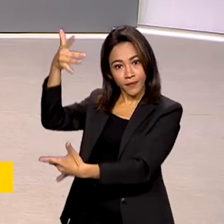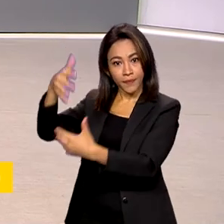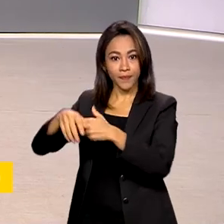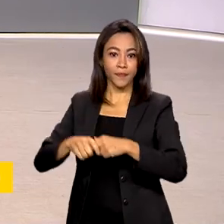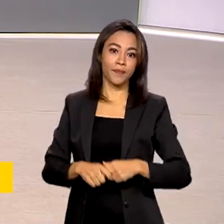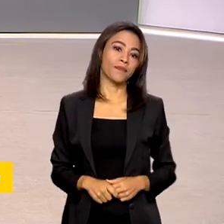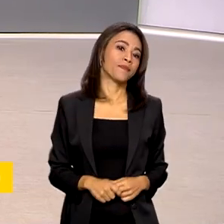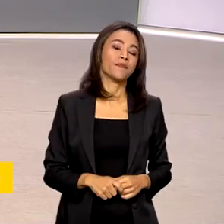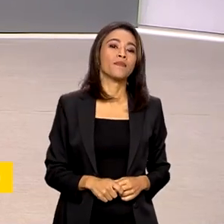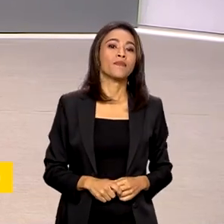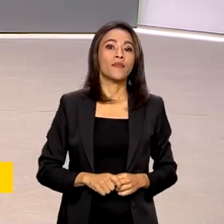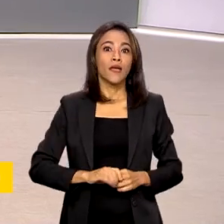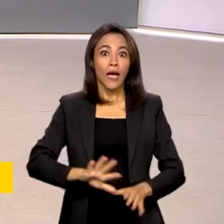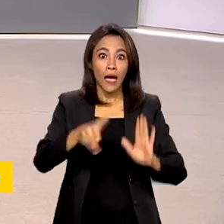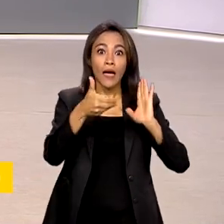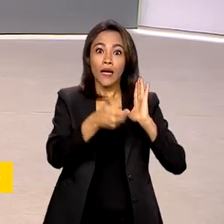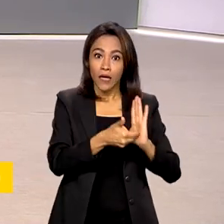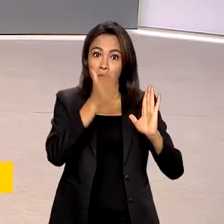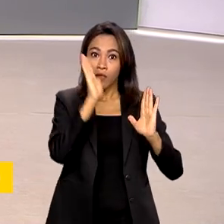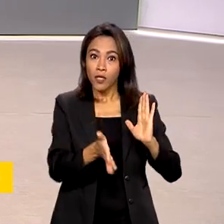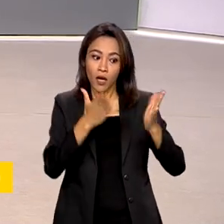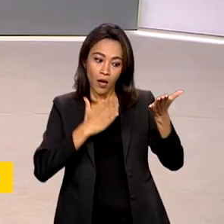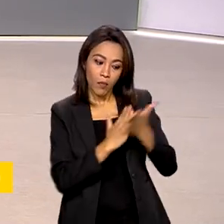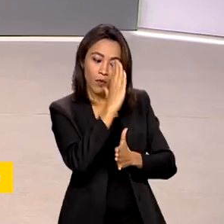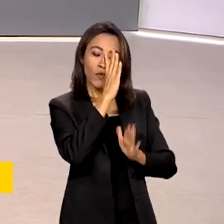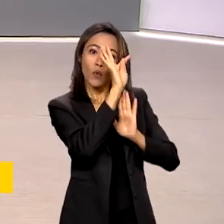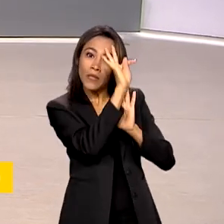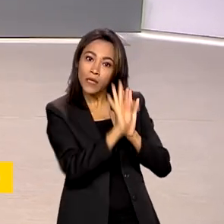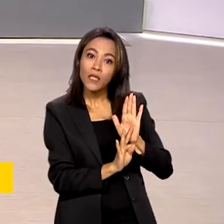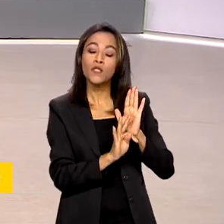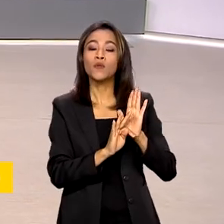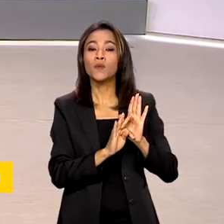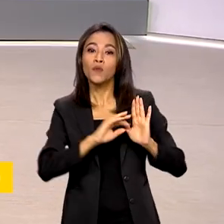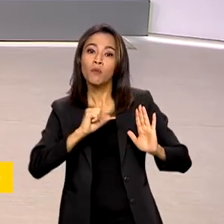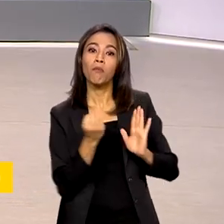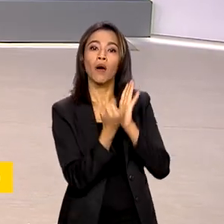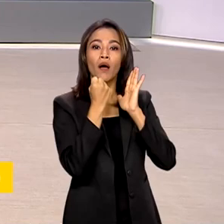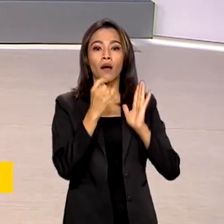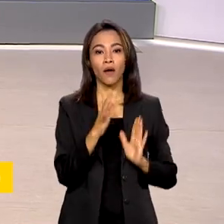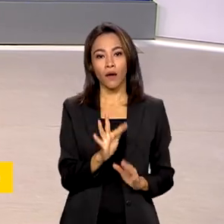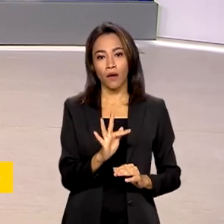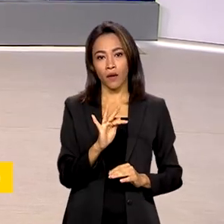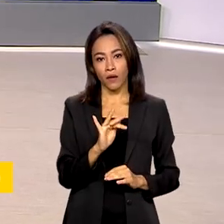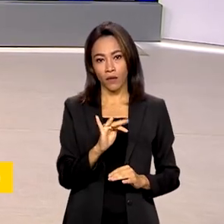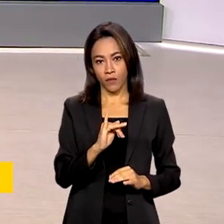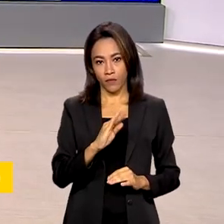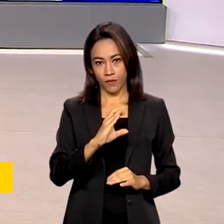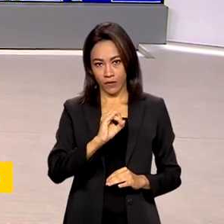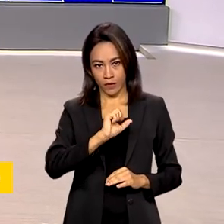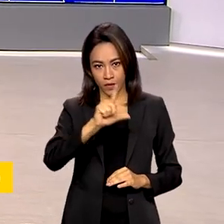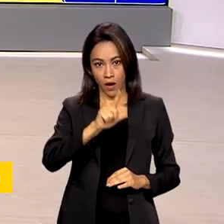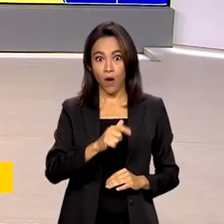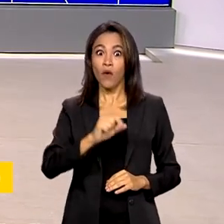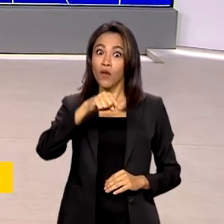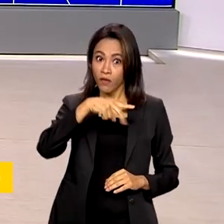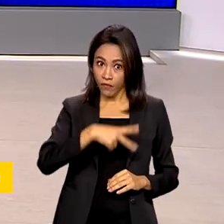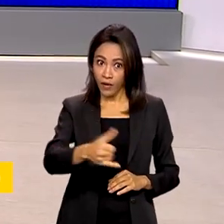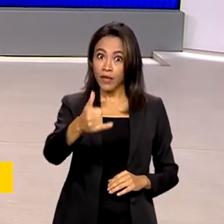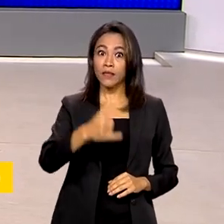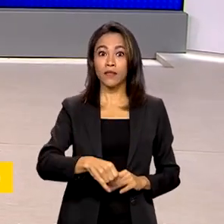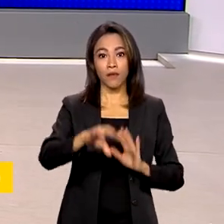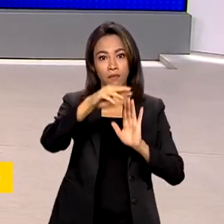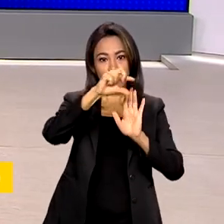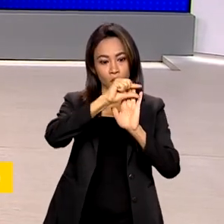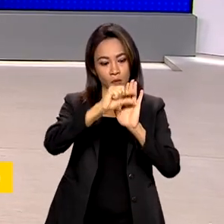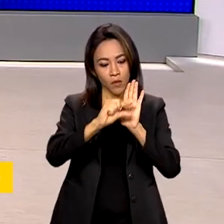A Câmara aprovou o texto base do novo marco fiscal e quatro destaques vão ser analisados ainda na sessão desta quarta